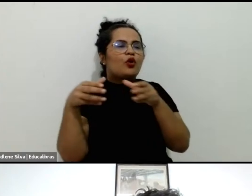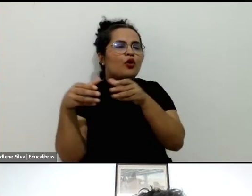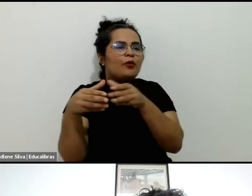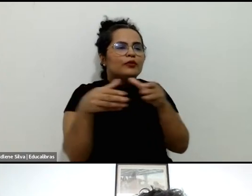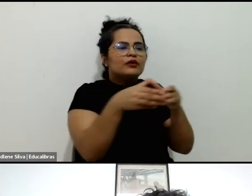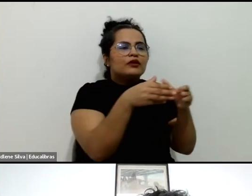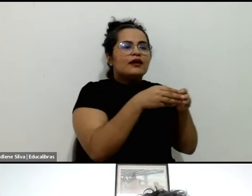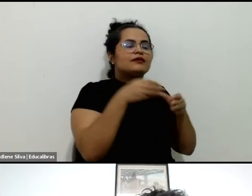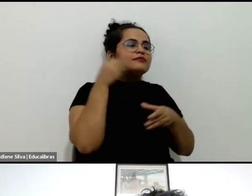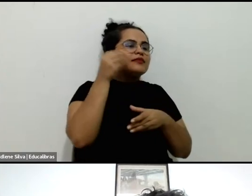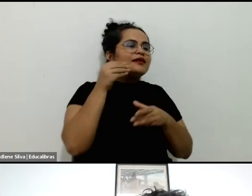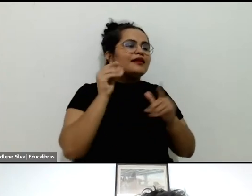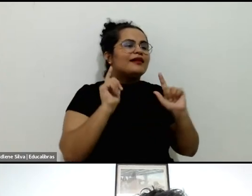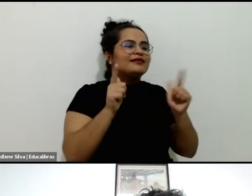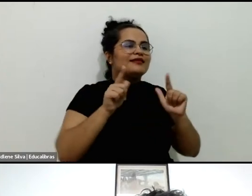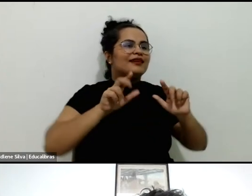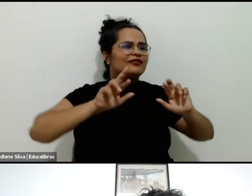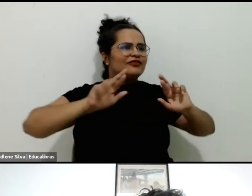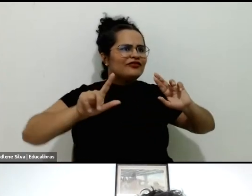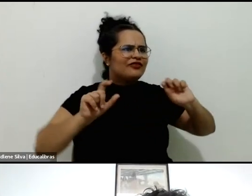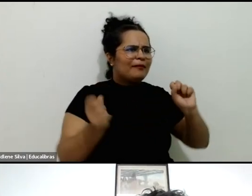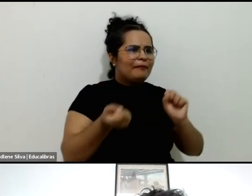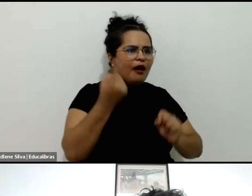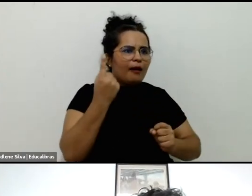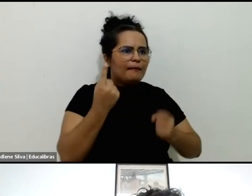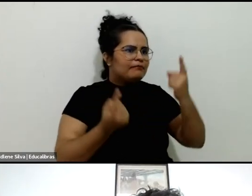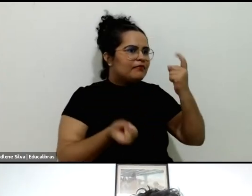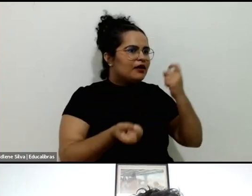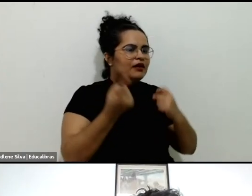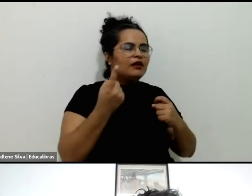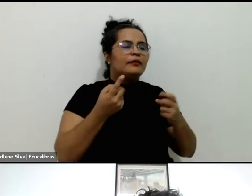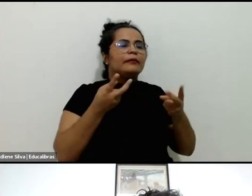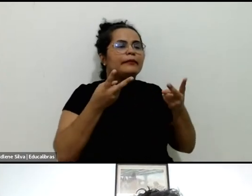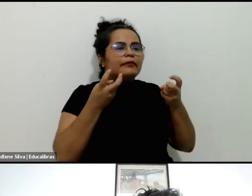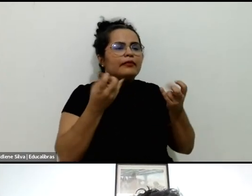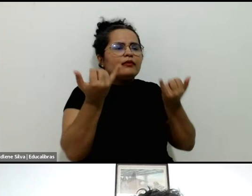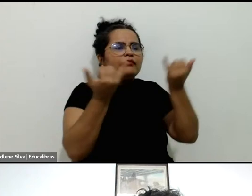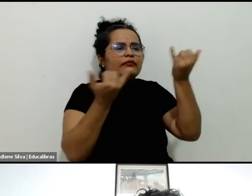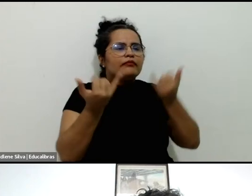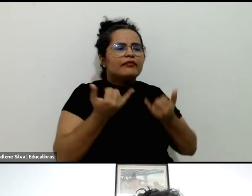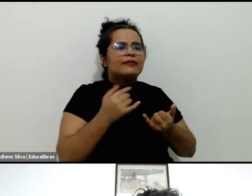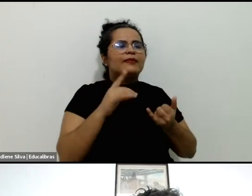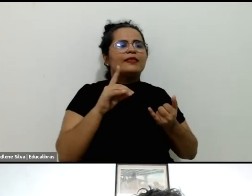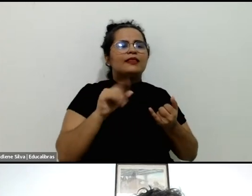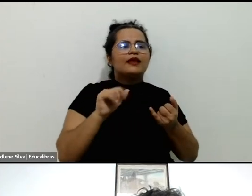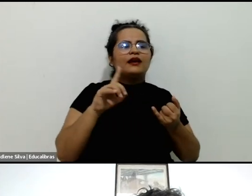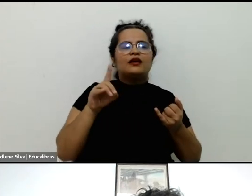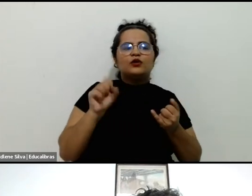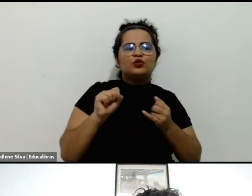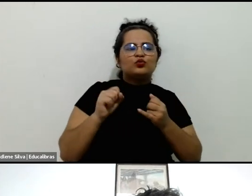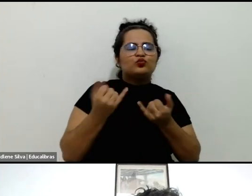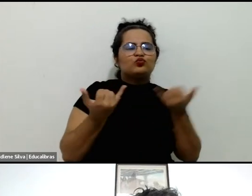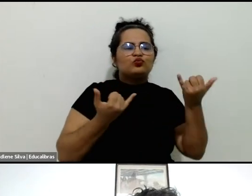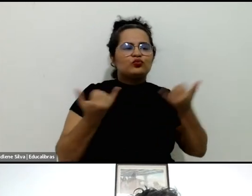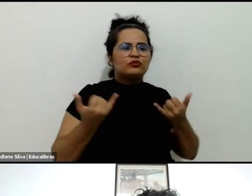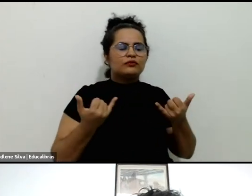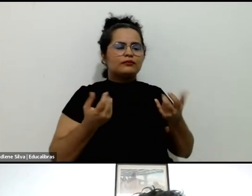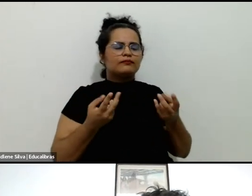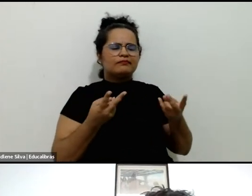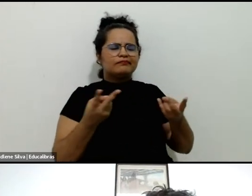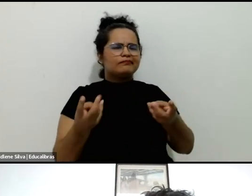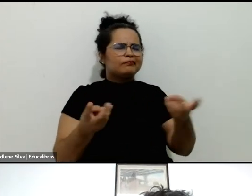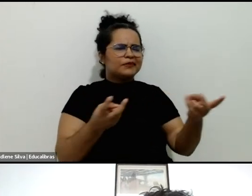inovadoras, percepções baseadas em dados. Já entre as ameaças, podemos destacar